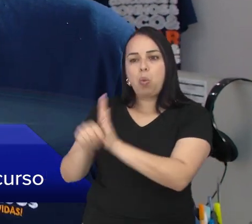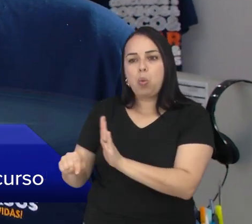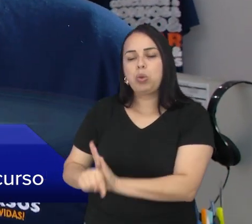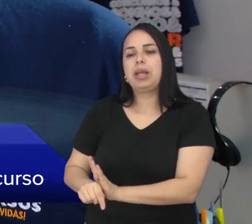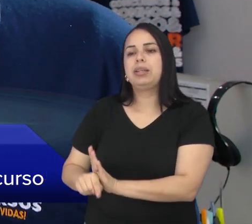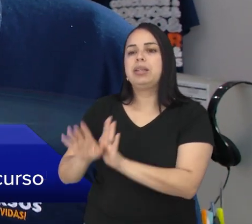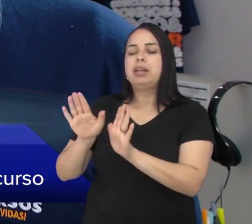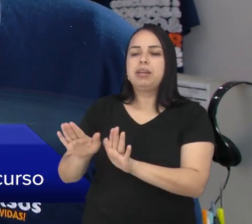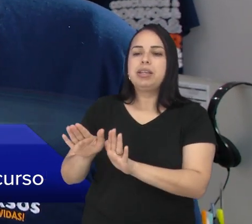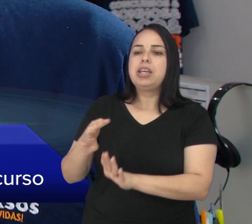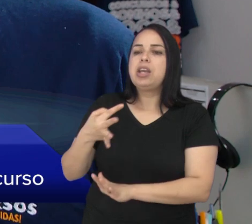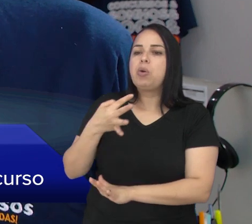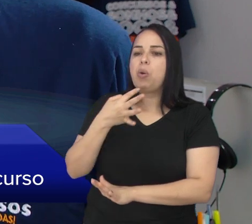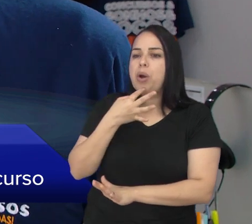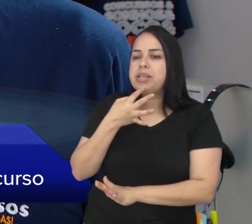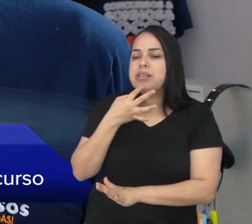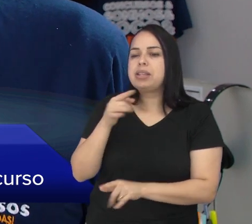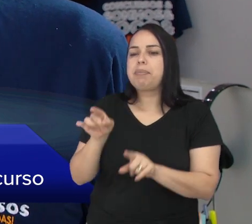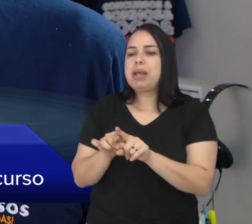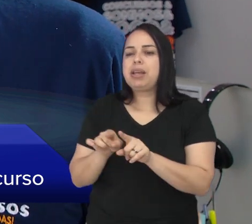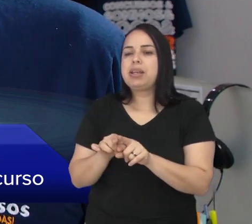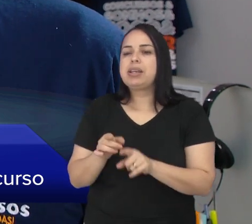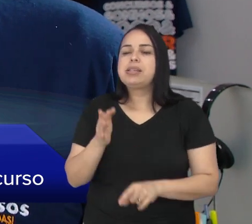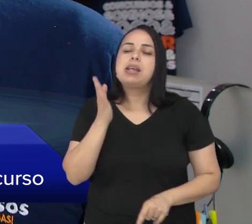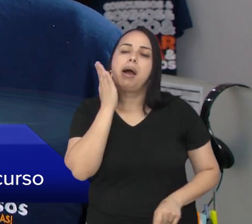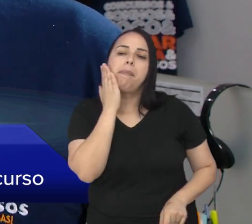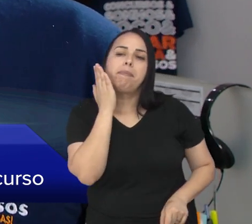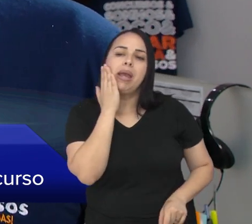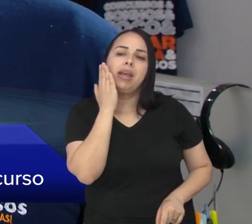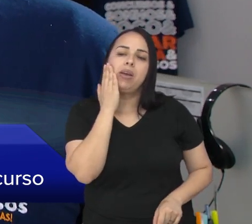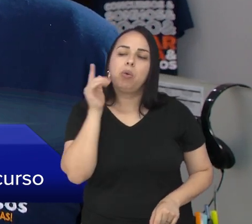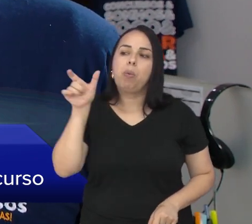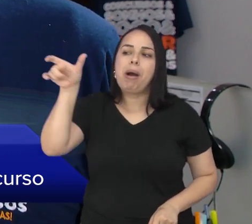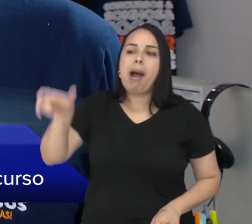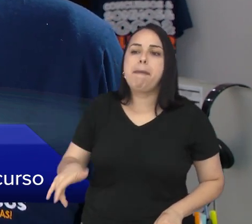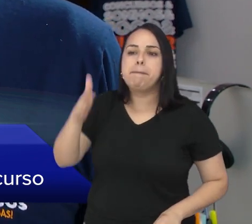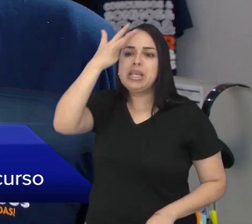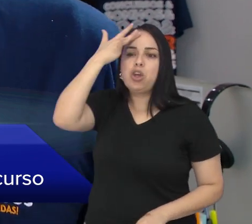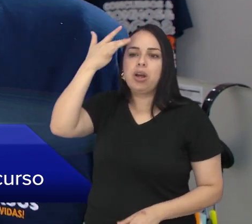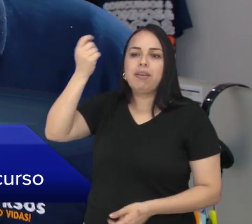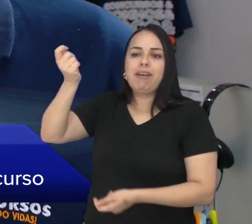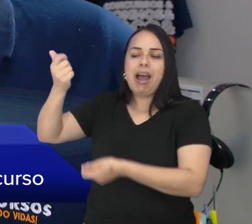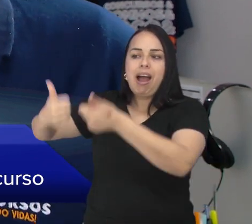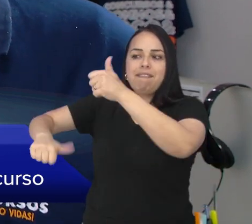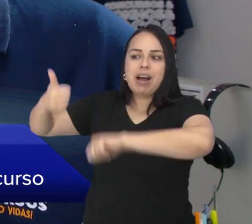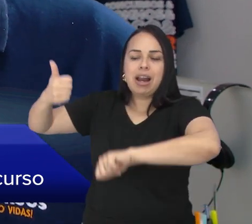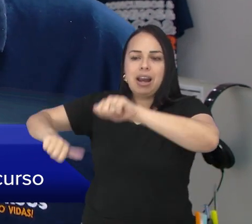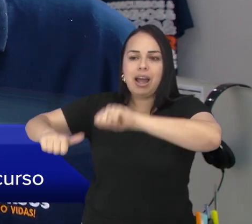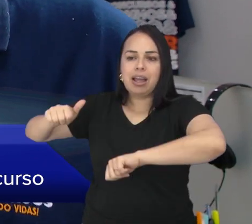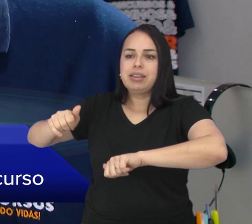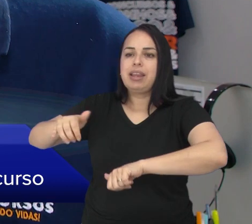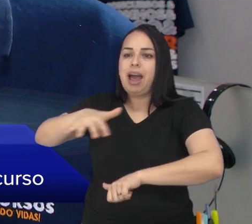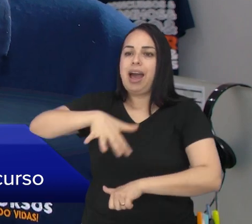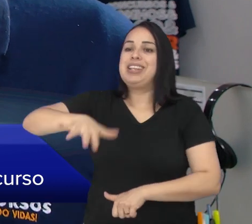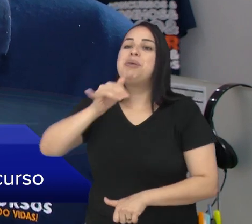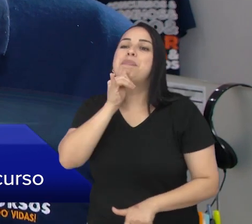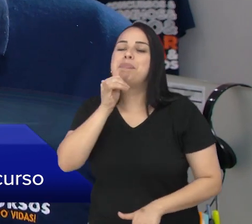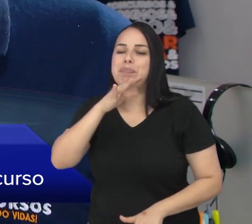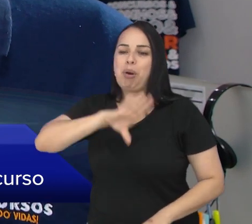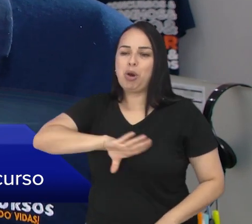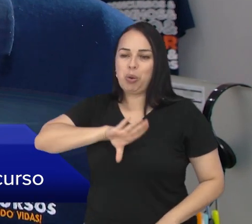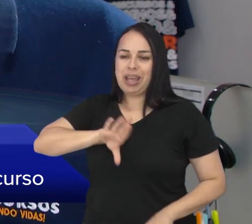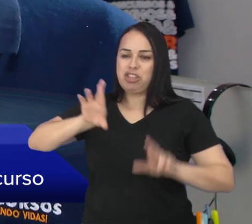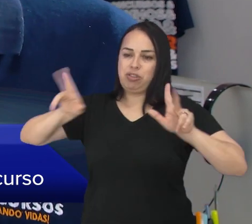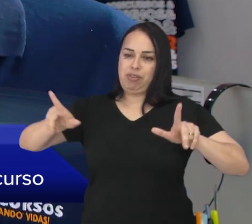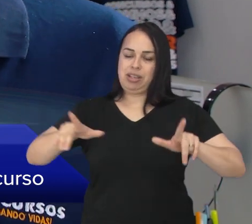Agora, conhecer a banca que eu digo, é ele resolver questões para saber como o examinador cobra a disciplina de português, por